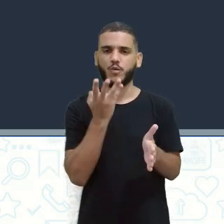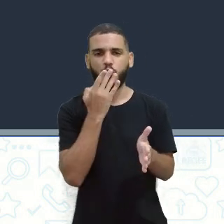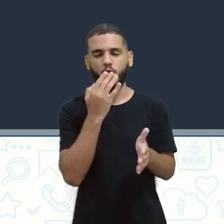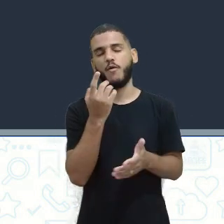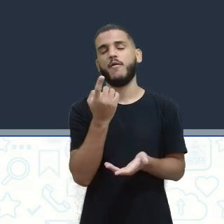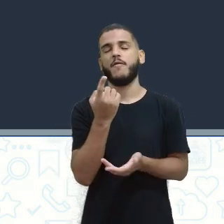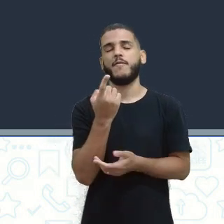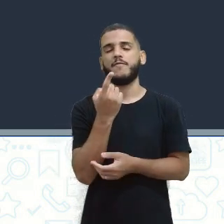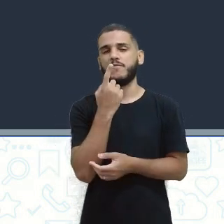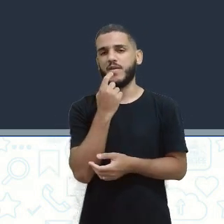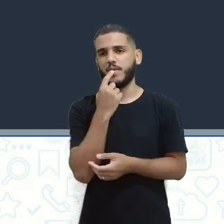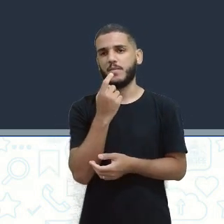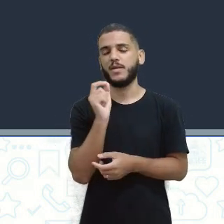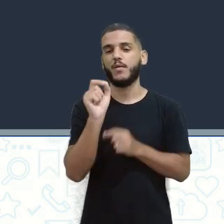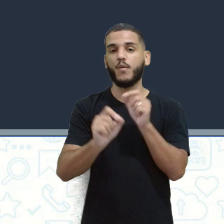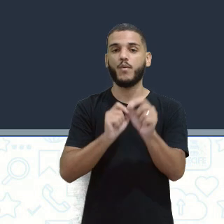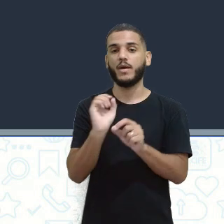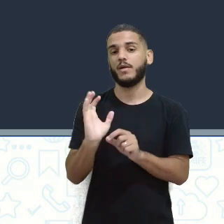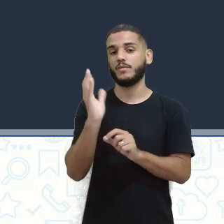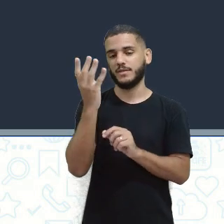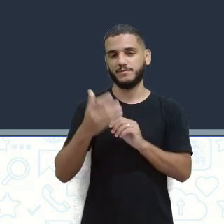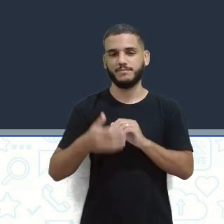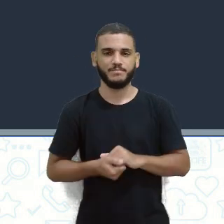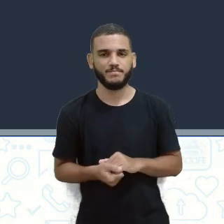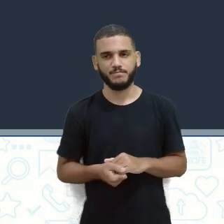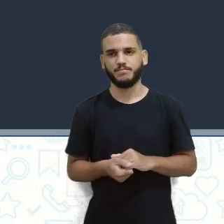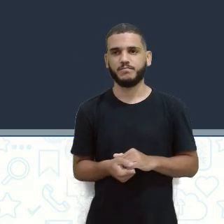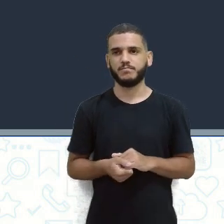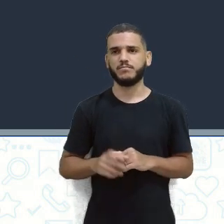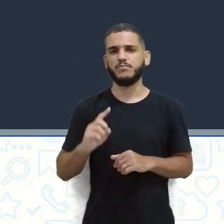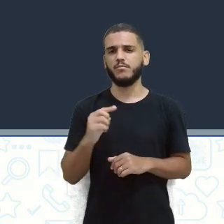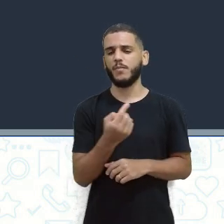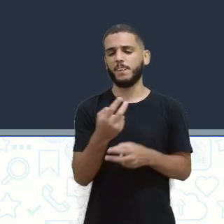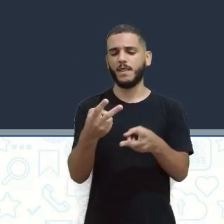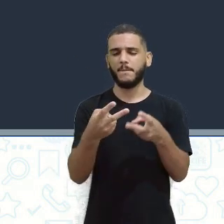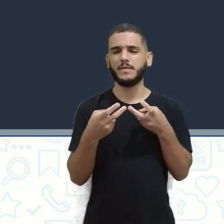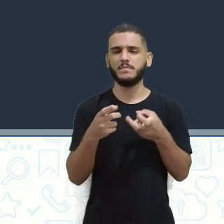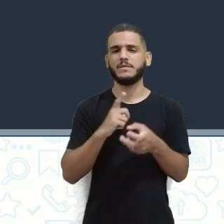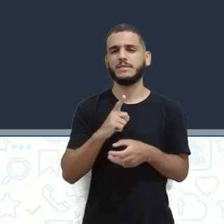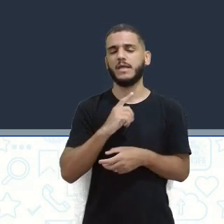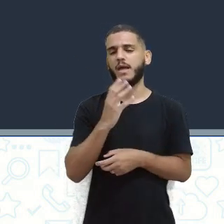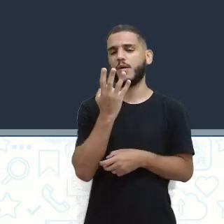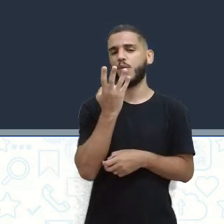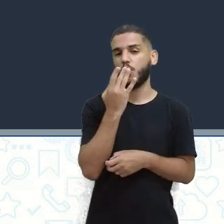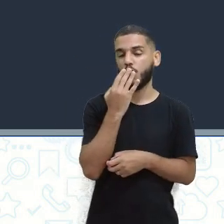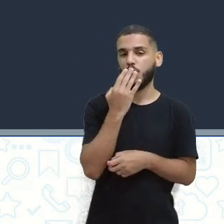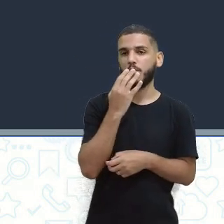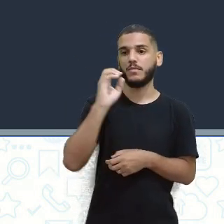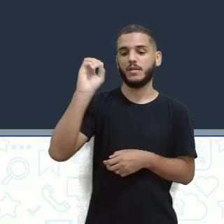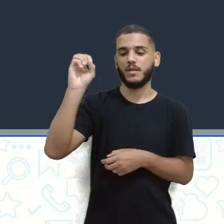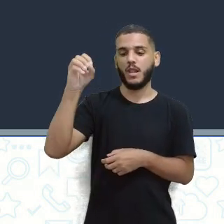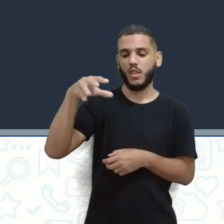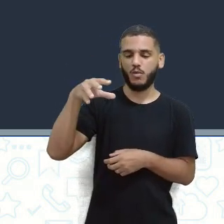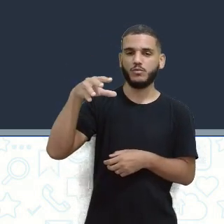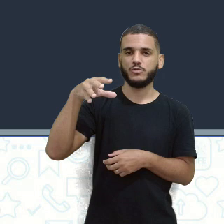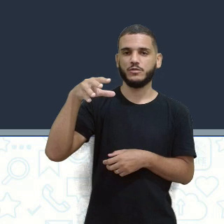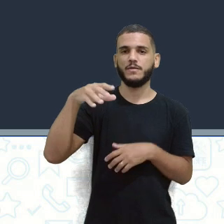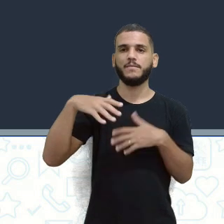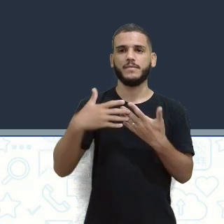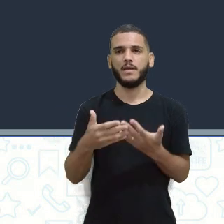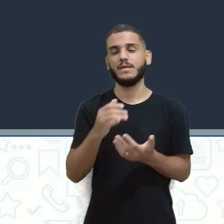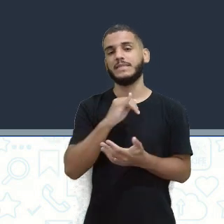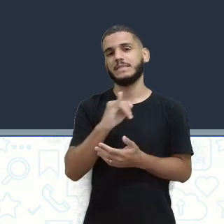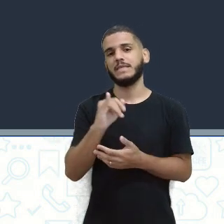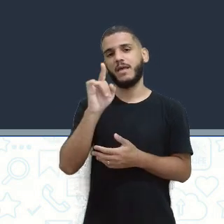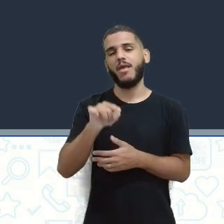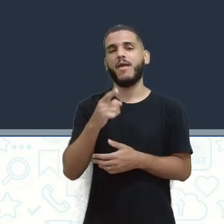Ah, então, ó, vê o que é que acontece, né? A gente enxerga a cor da luz que é refletida, né? Então, se